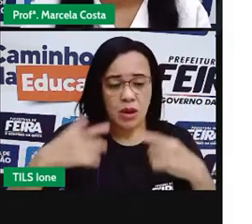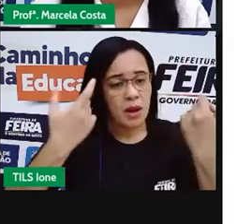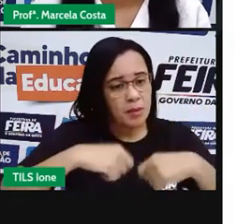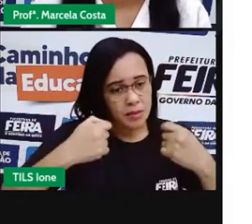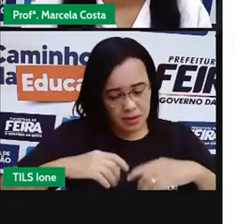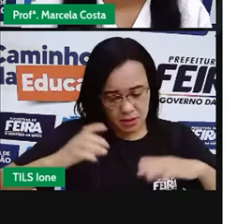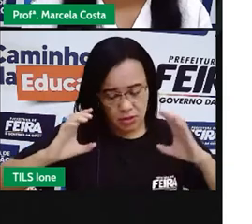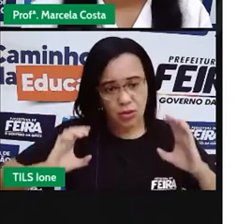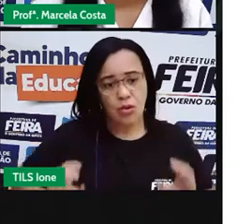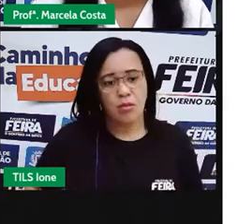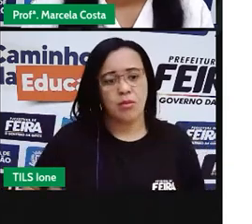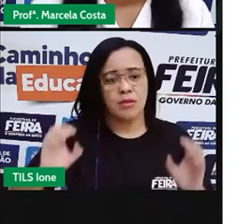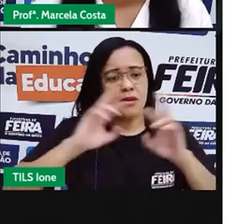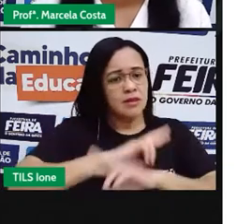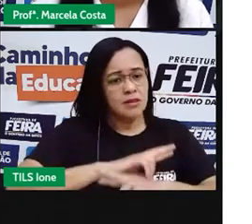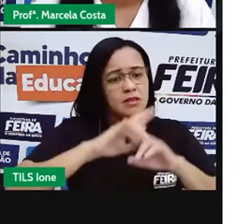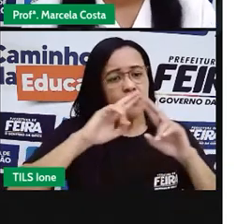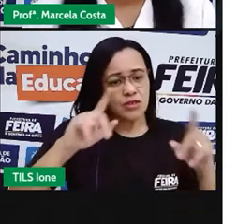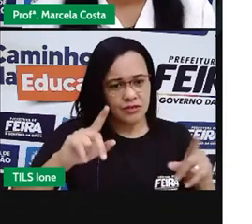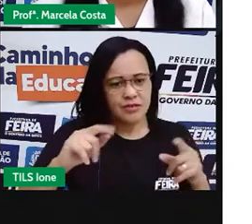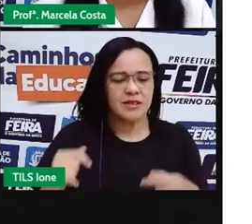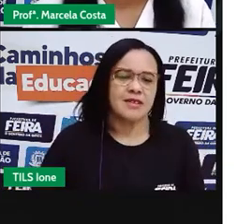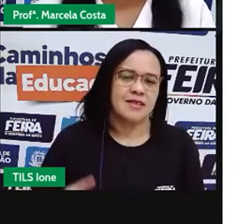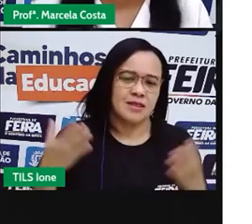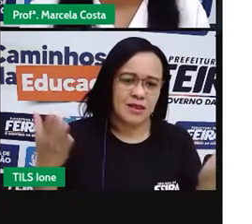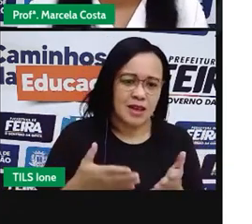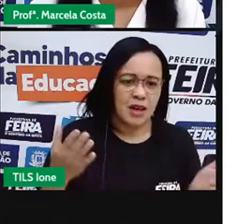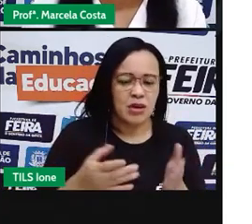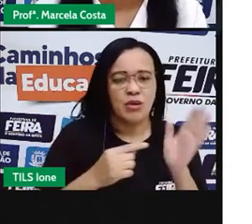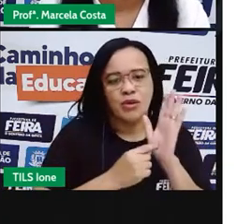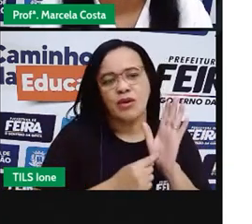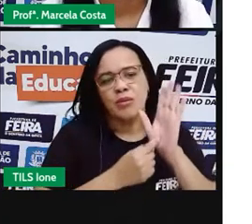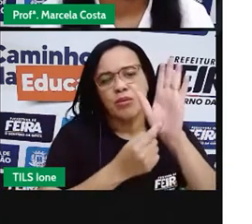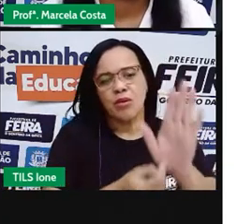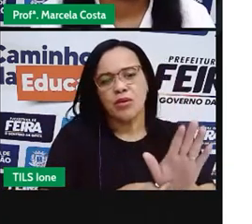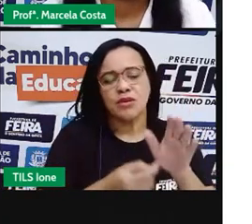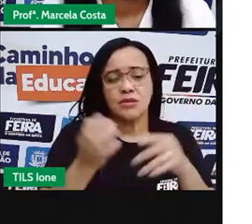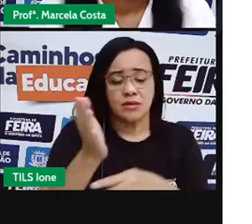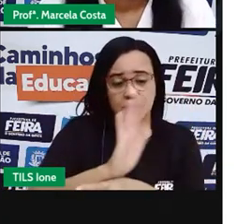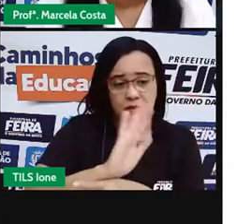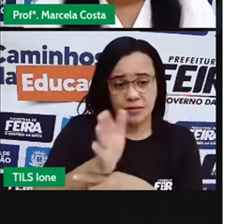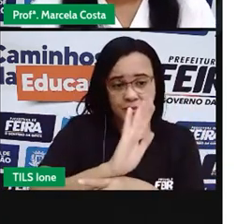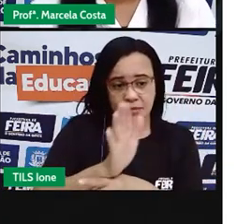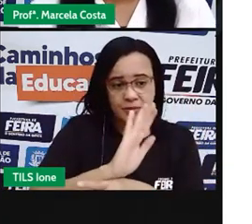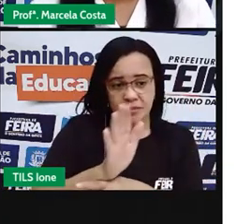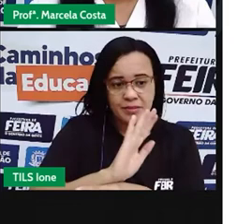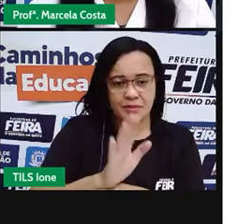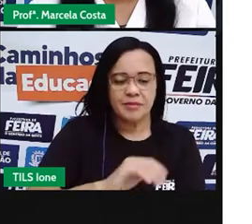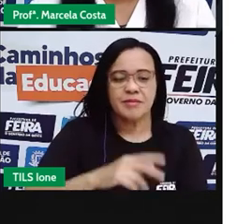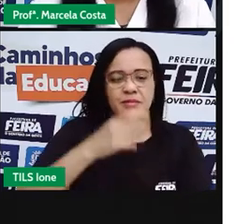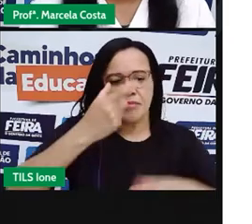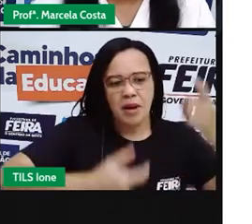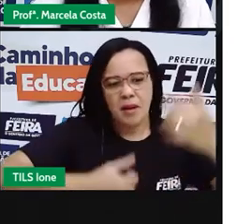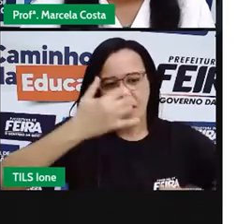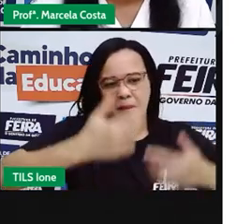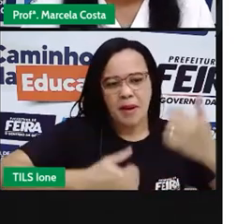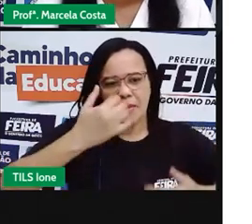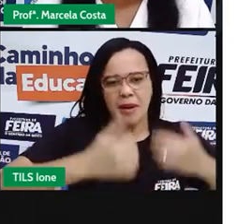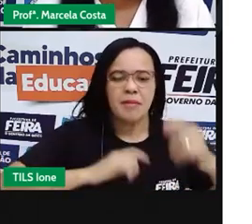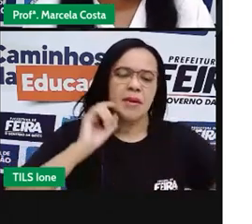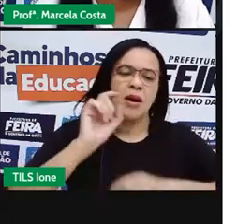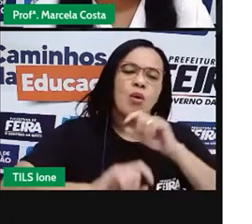nós. Eu vou mostrar para vocês agora um vídeo falando sobre a